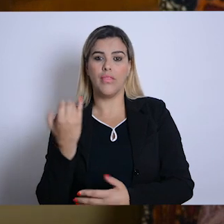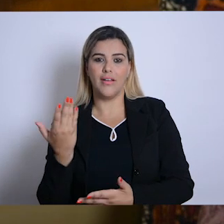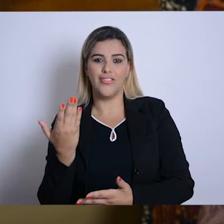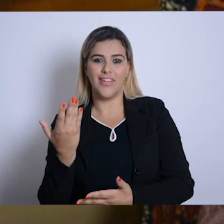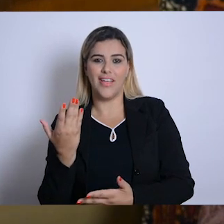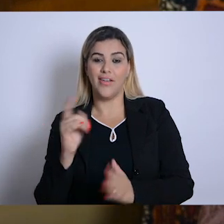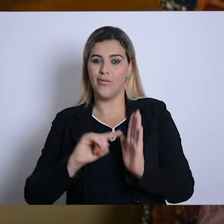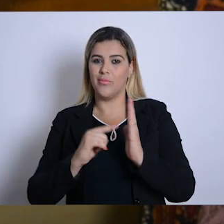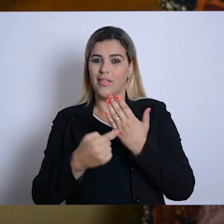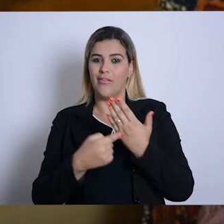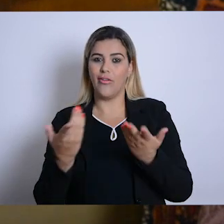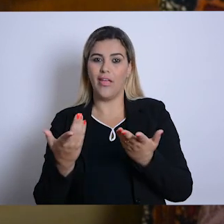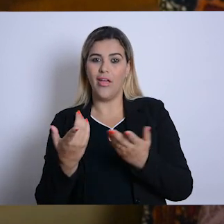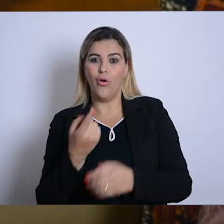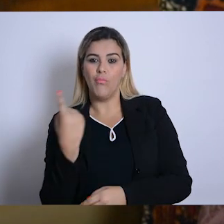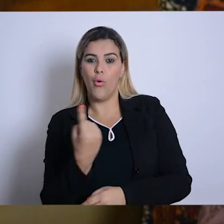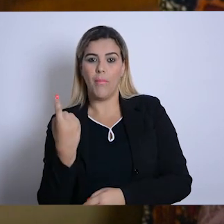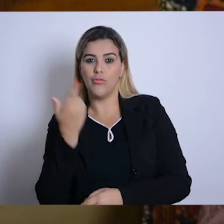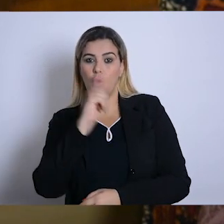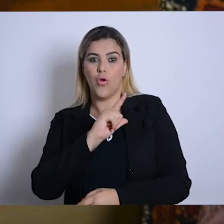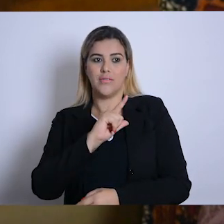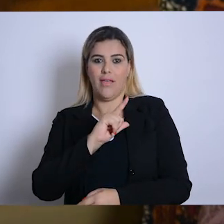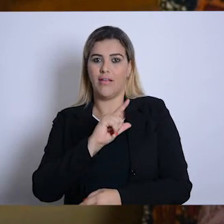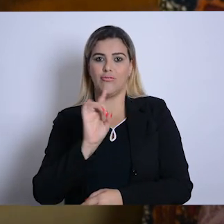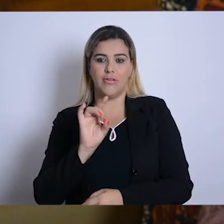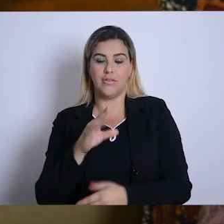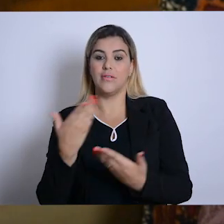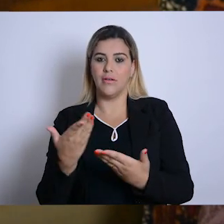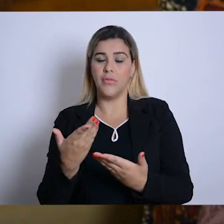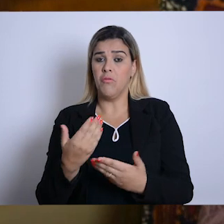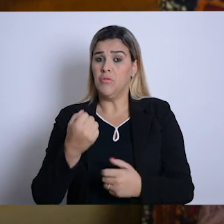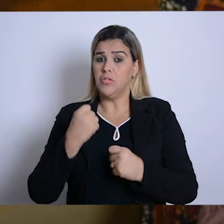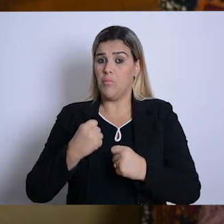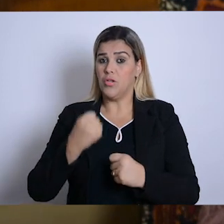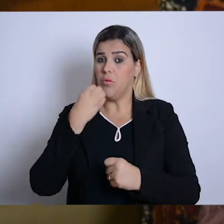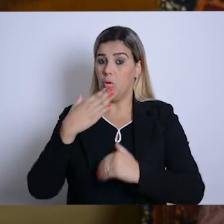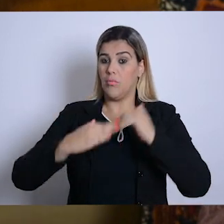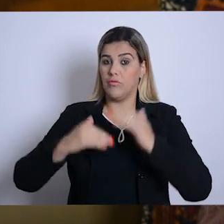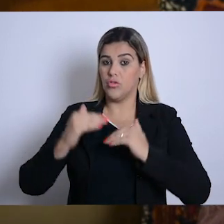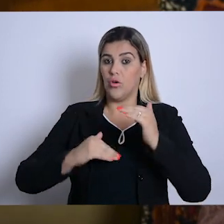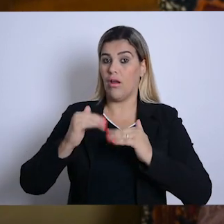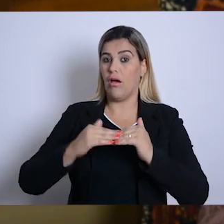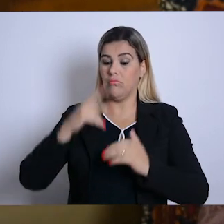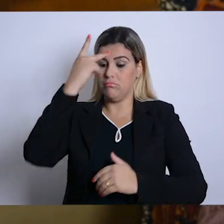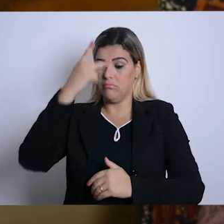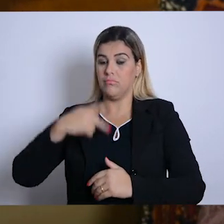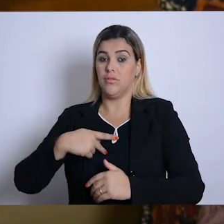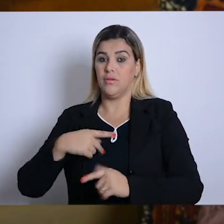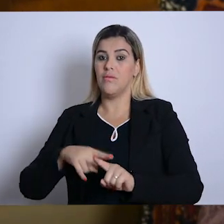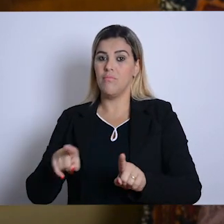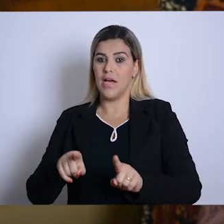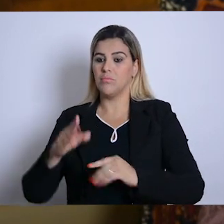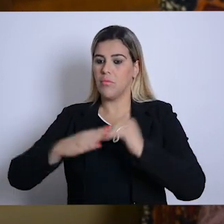Uma durinha só não faz verão. Você pode ter um desempenho legal, conseguir que a sua vida esteja caminhando